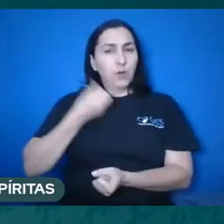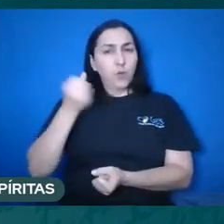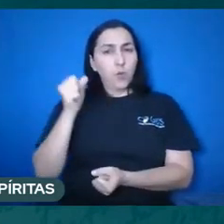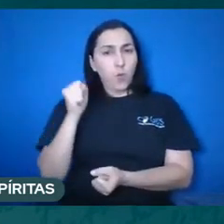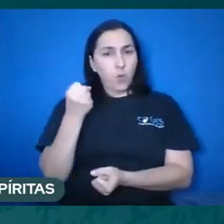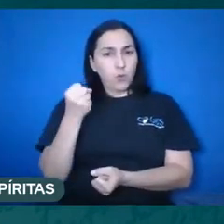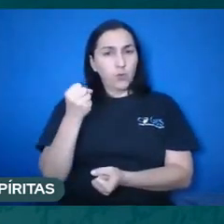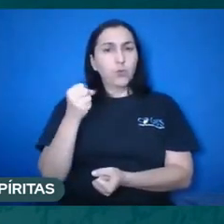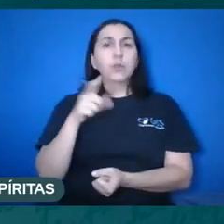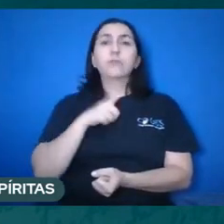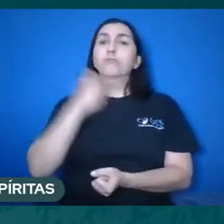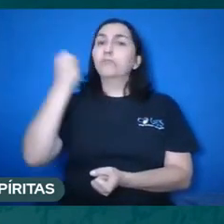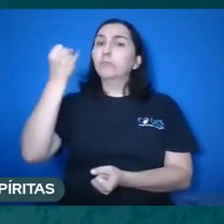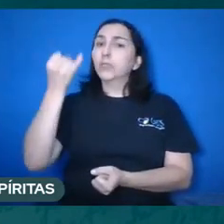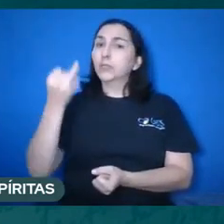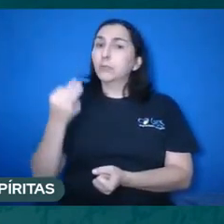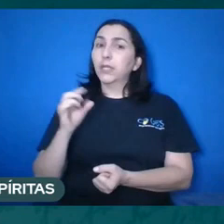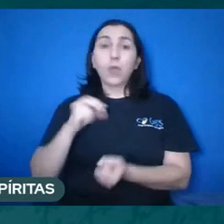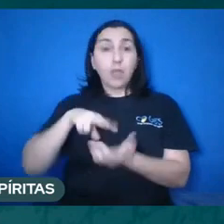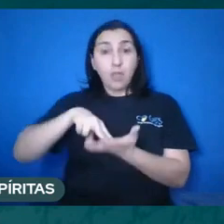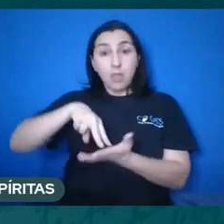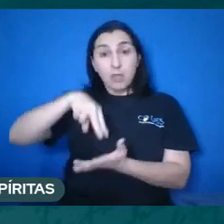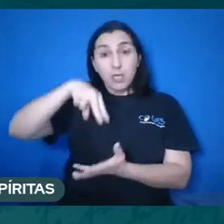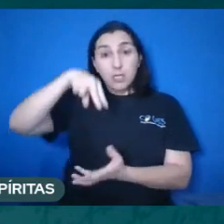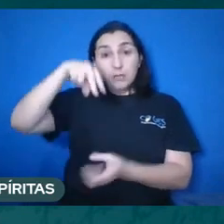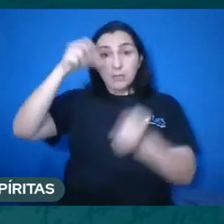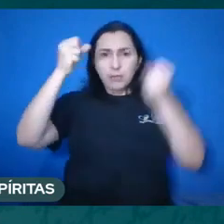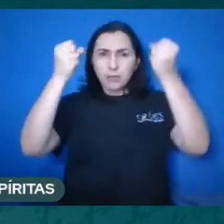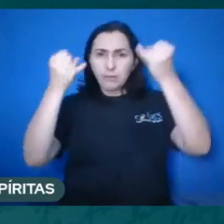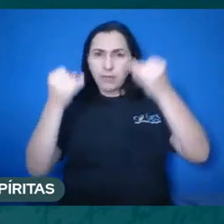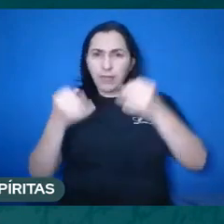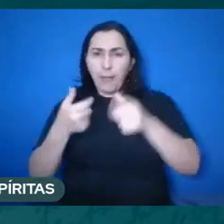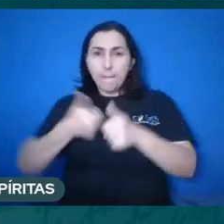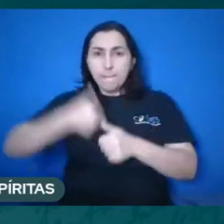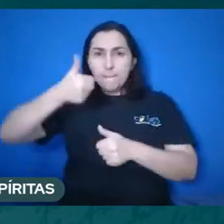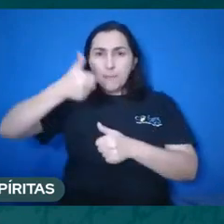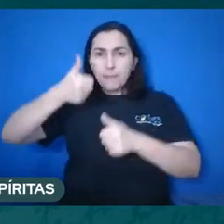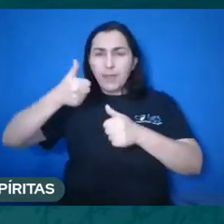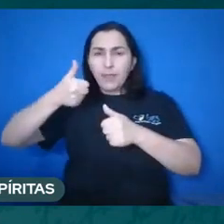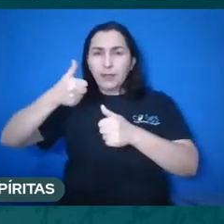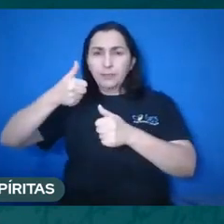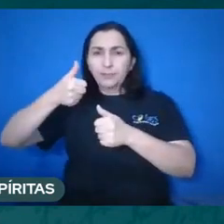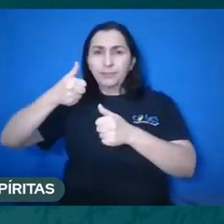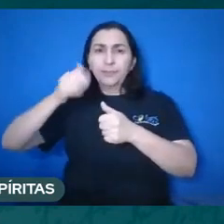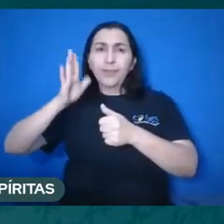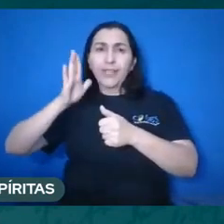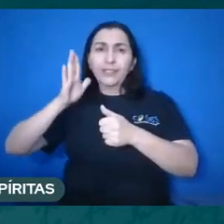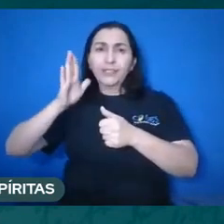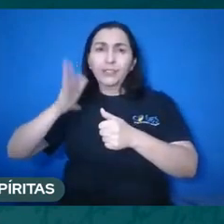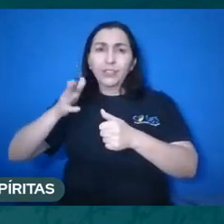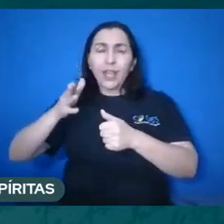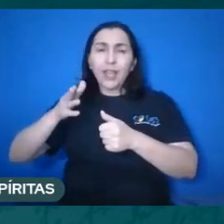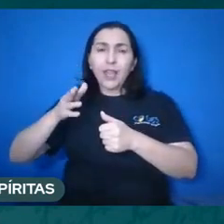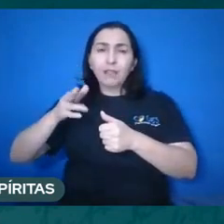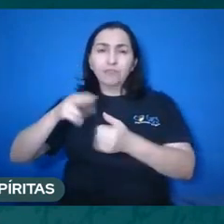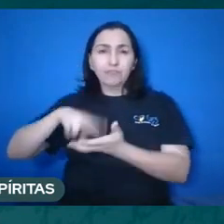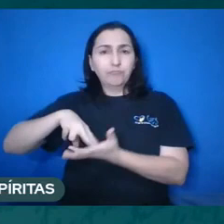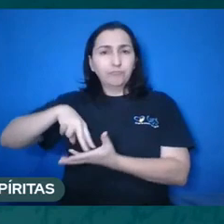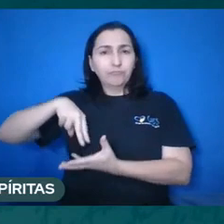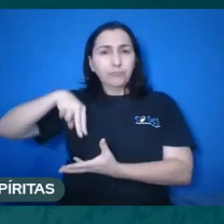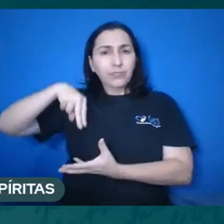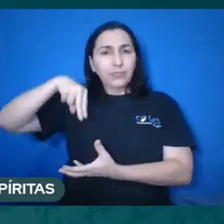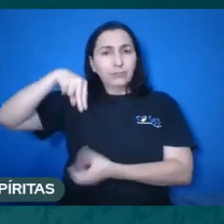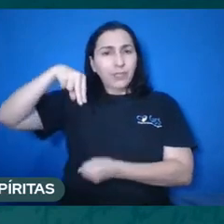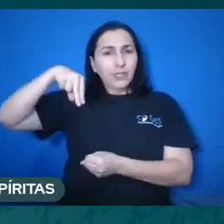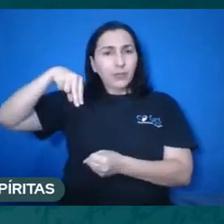antes da gente reencarnar, antes da gente entrar aqui nesse corpo físico, a gente já sabia essas coisas. E aí